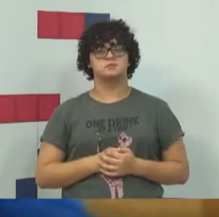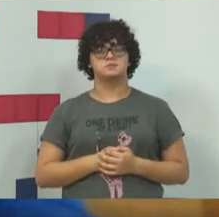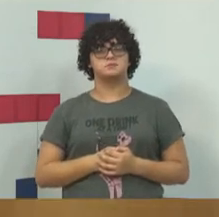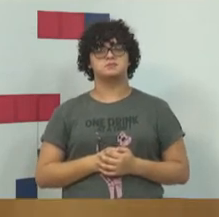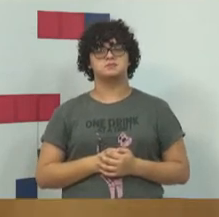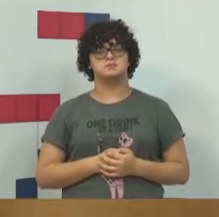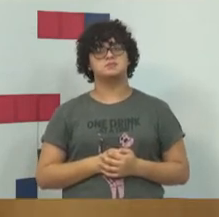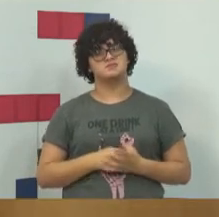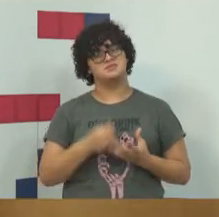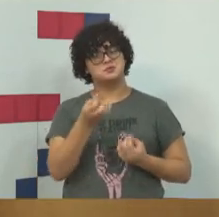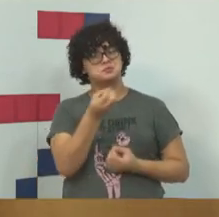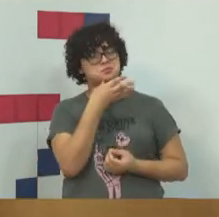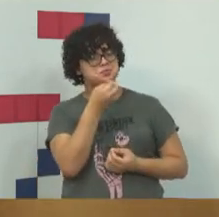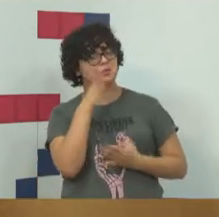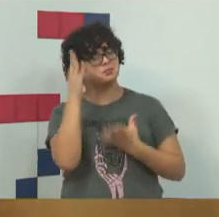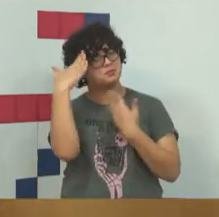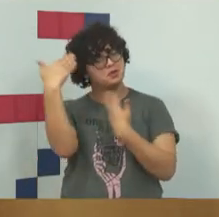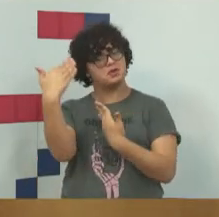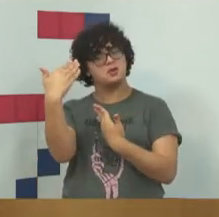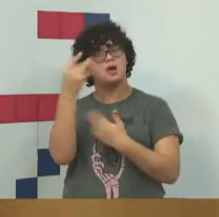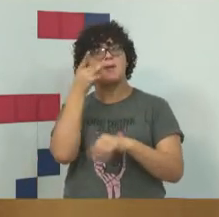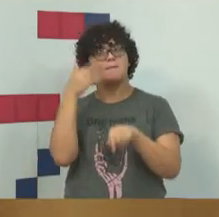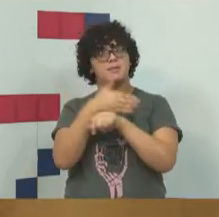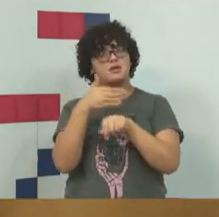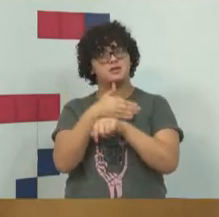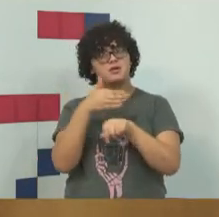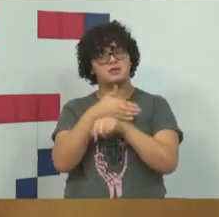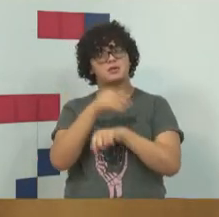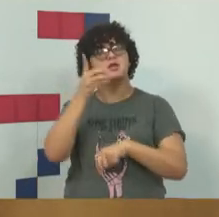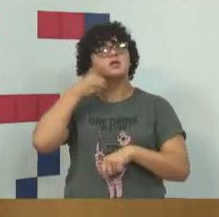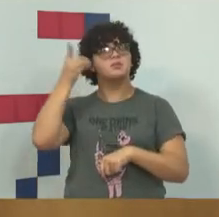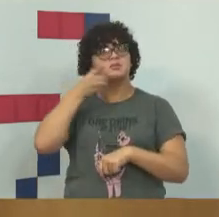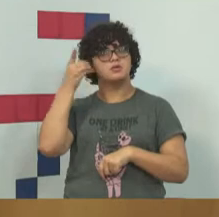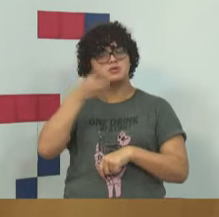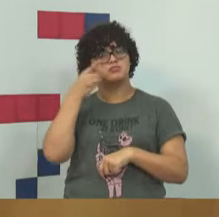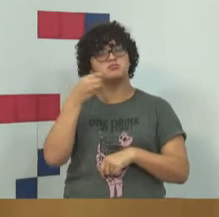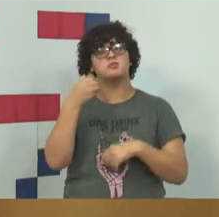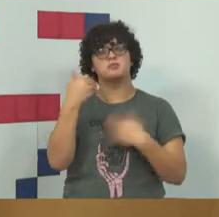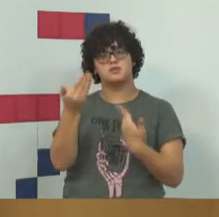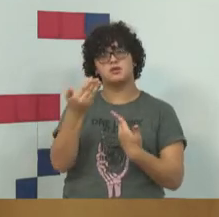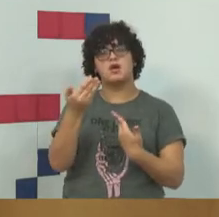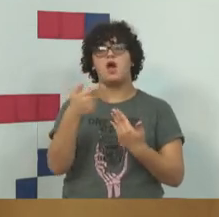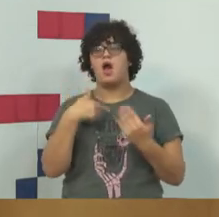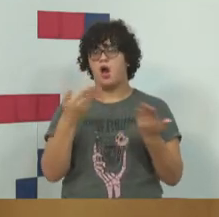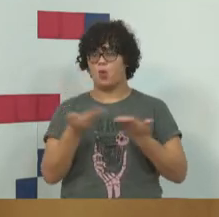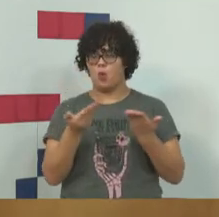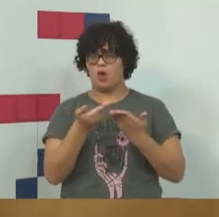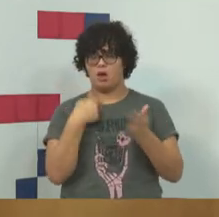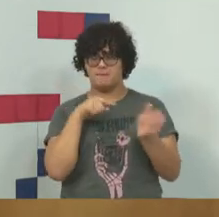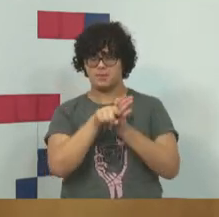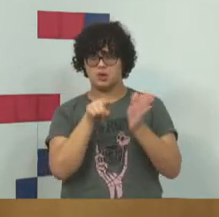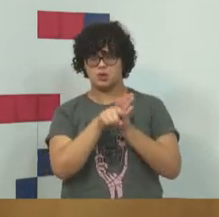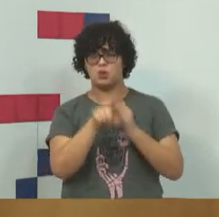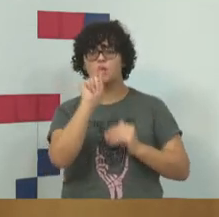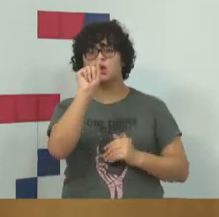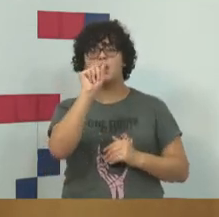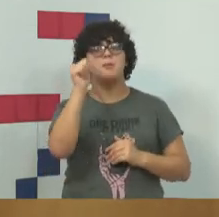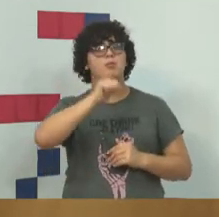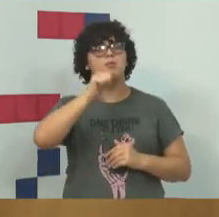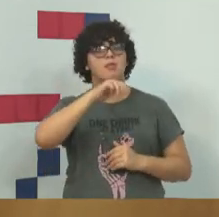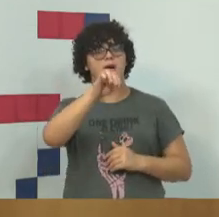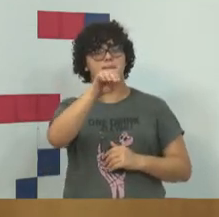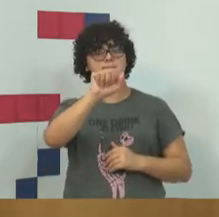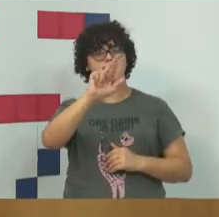Muito bom, muito obrigado pela participação, deputado. E agora eu pergunto para a Marcela.